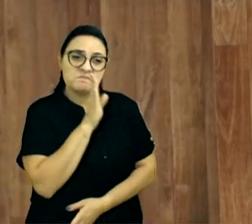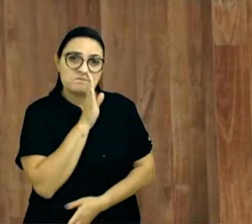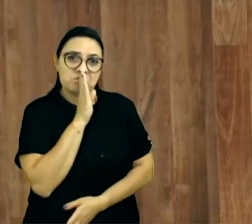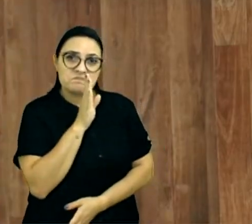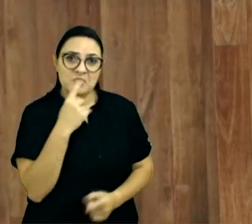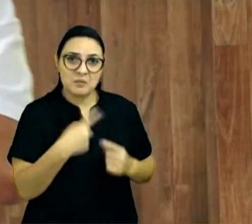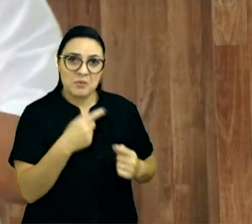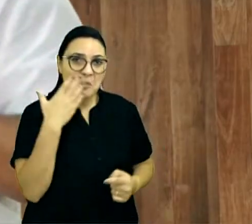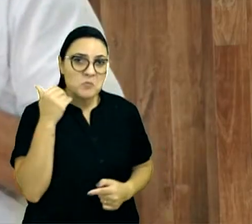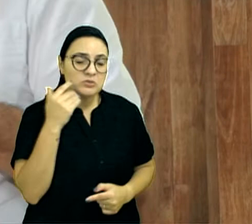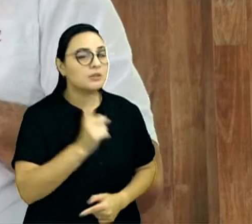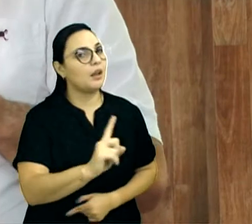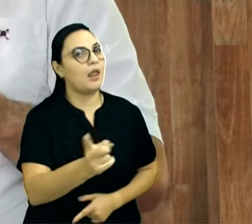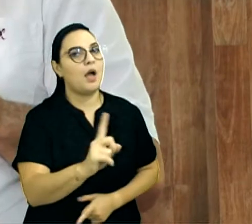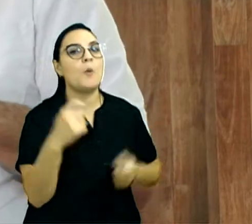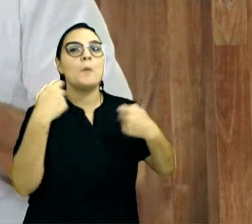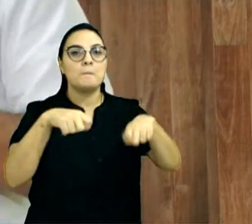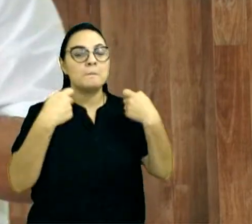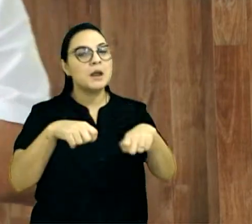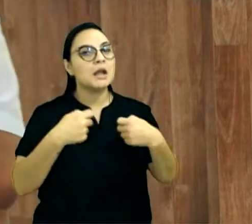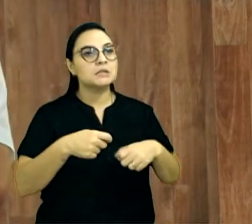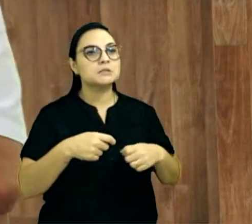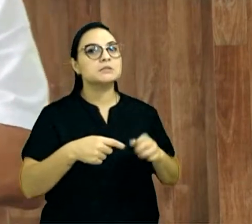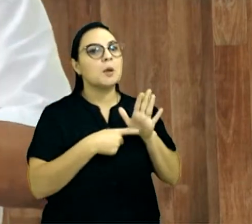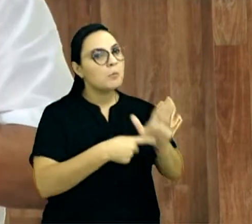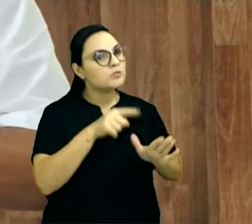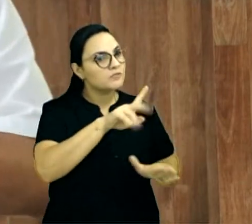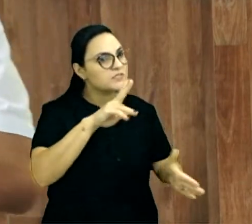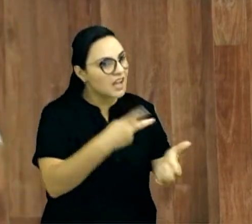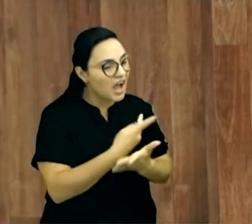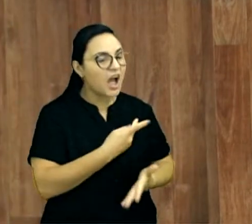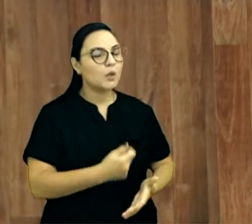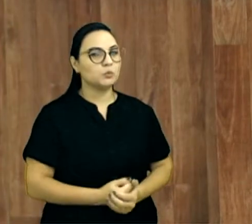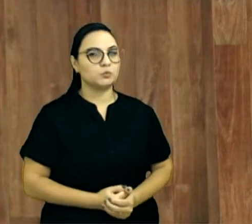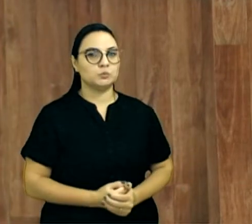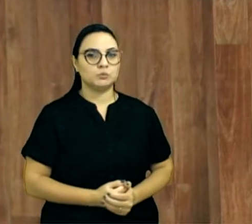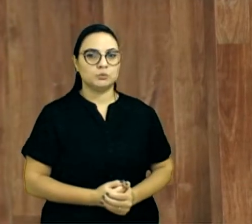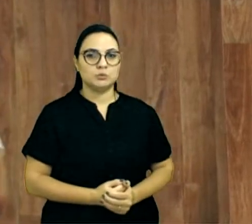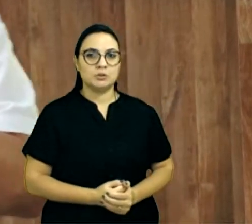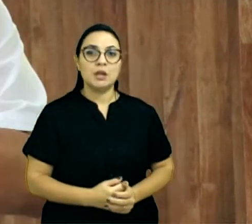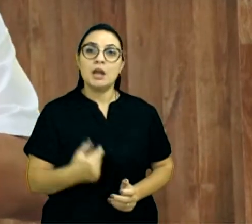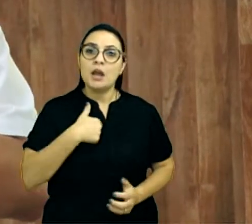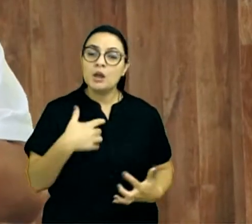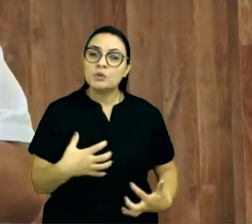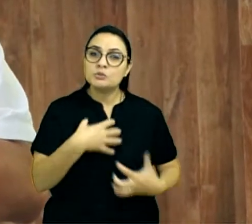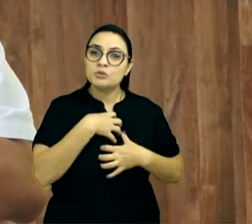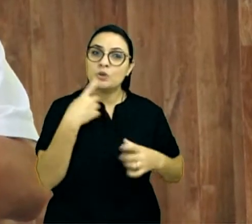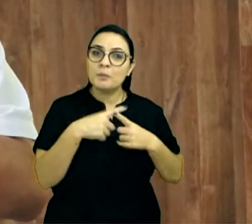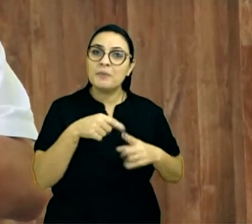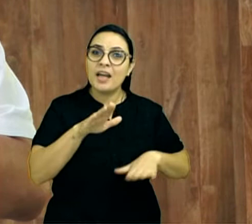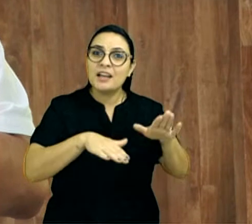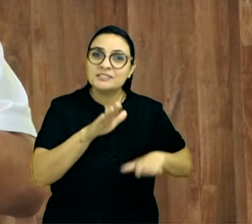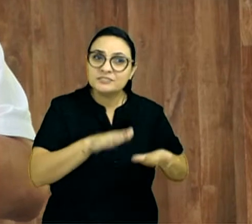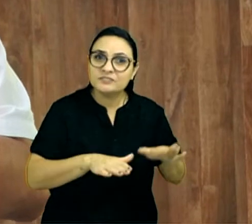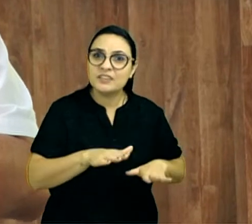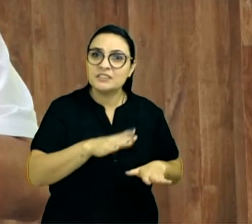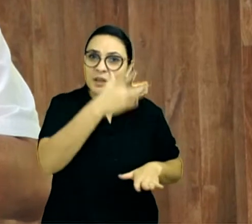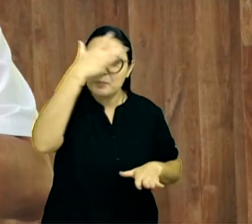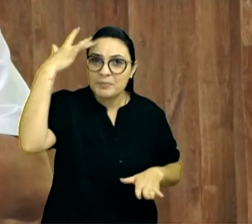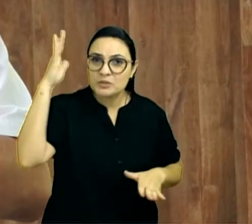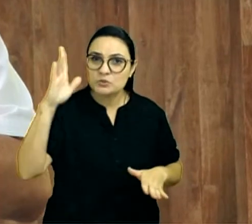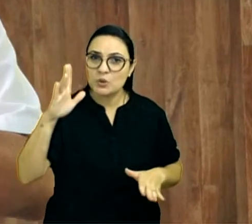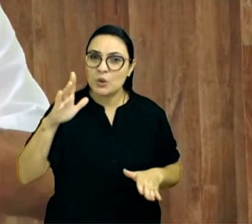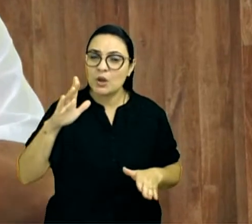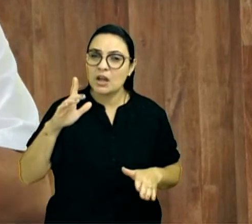servi-lo, falei, meu irmão, e eu fico imaginando lavar os pés, eu estava lavando os pés dele, às vezes o pé está sujo, está craquento,